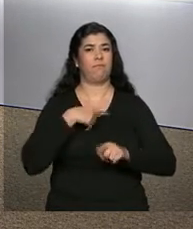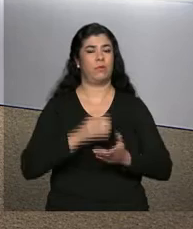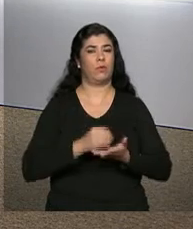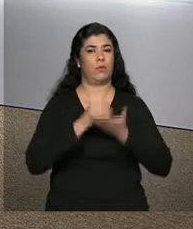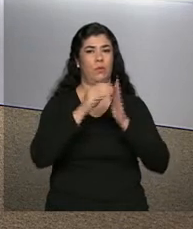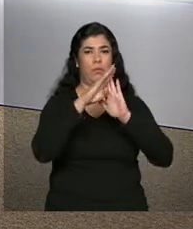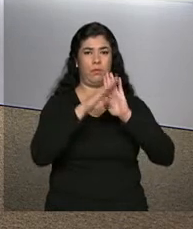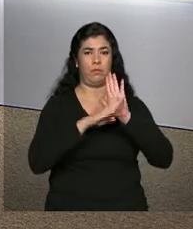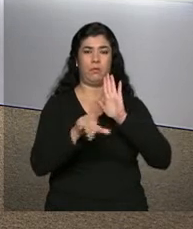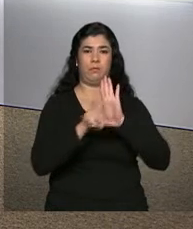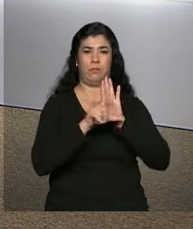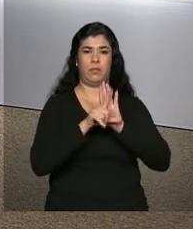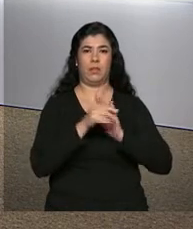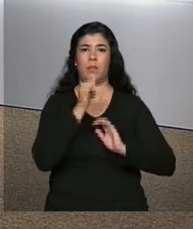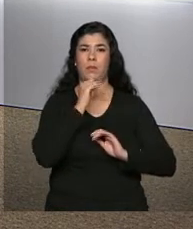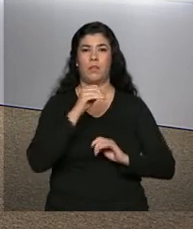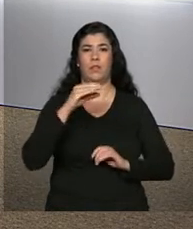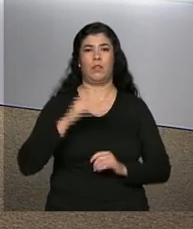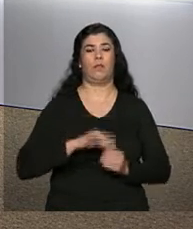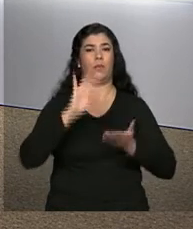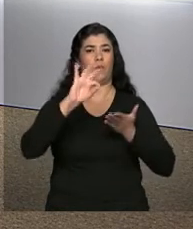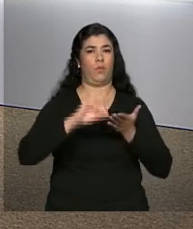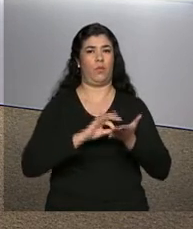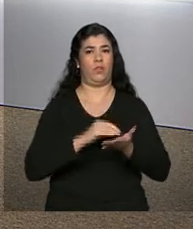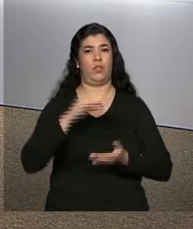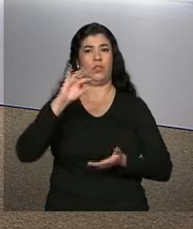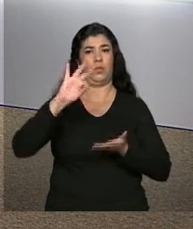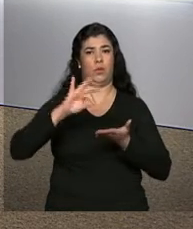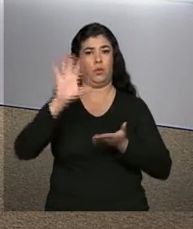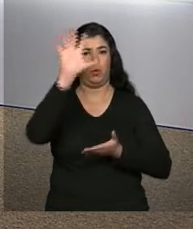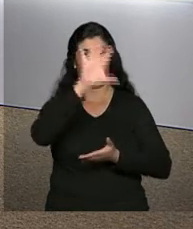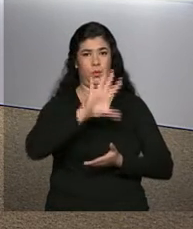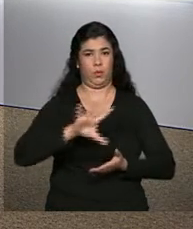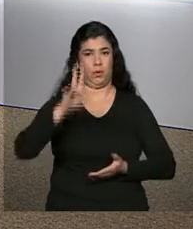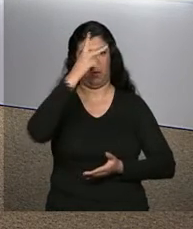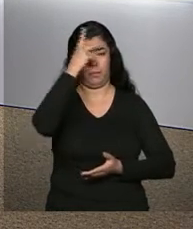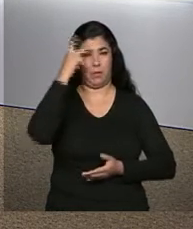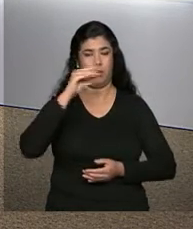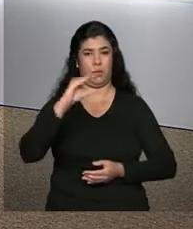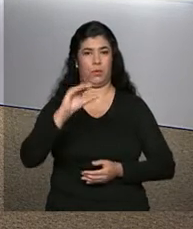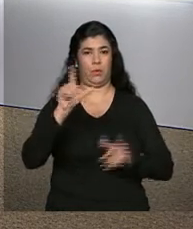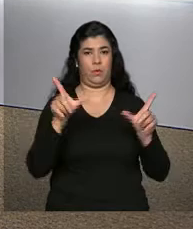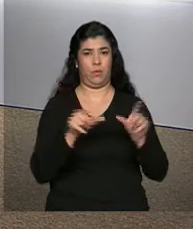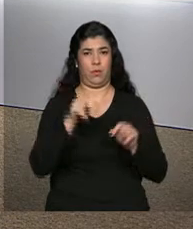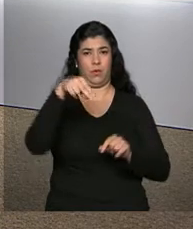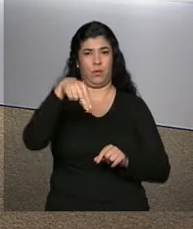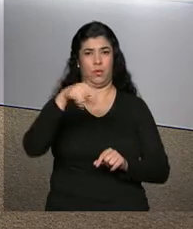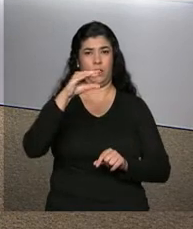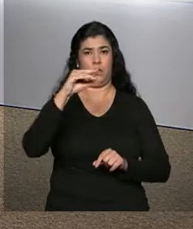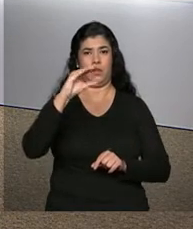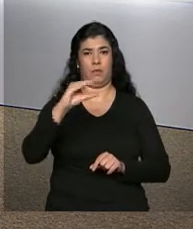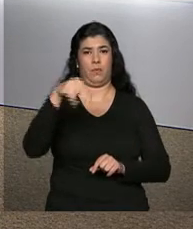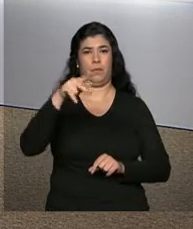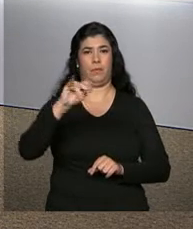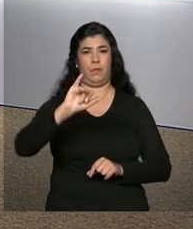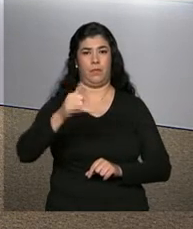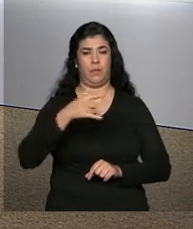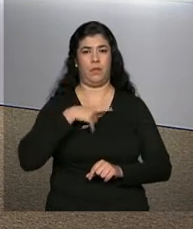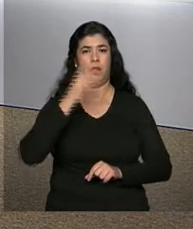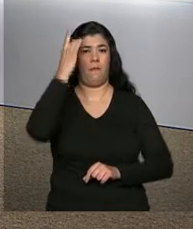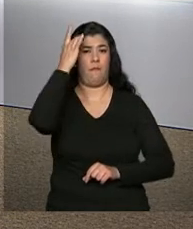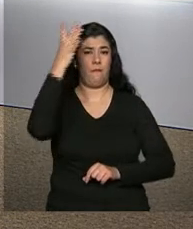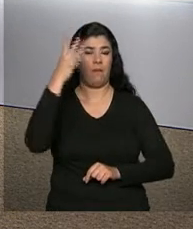oferecidas pela lei, como o registro no Cadastro Nacional de Pessoas Jurídicas, CNPJ, o que facilita a abertura de conta